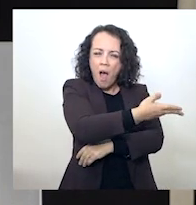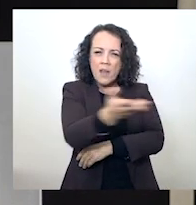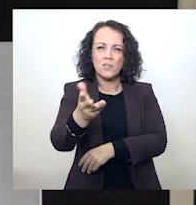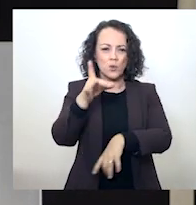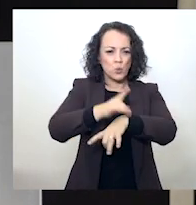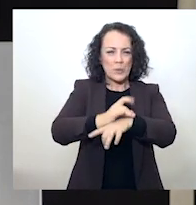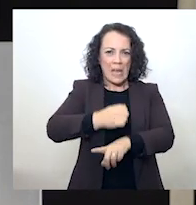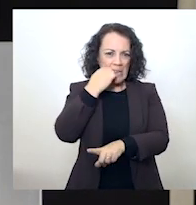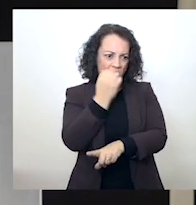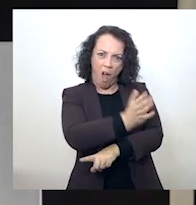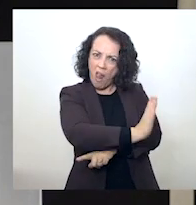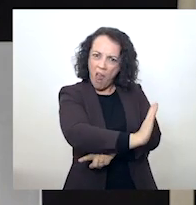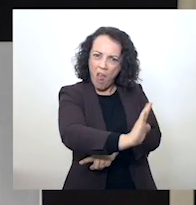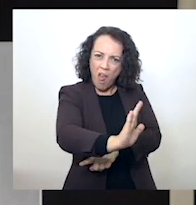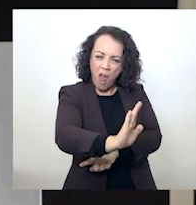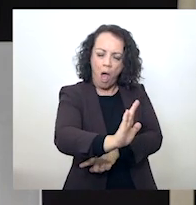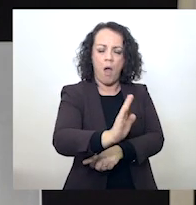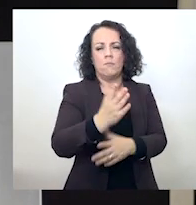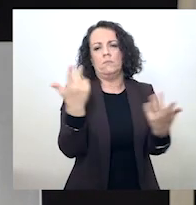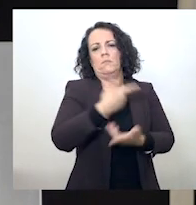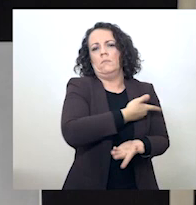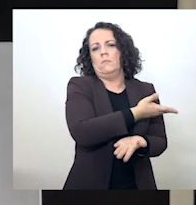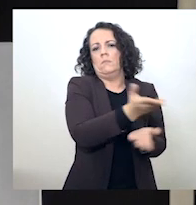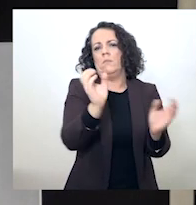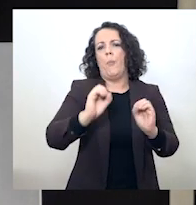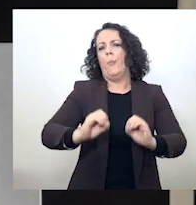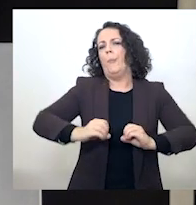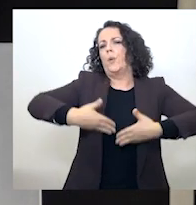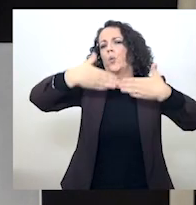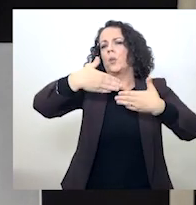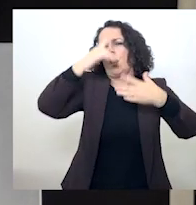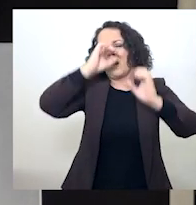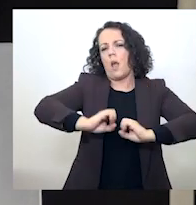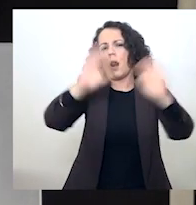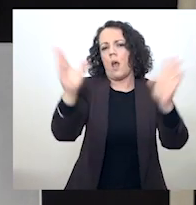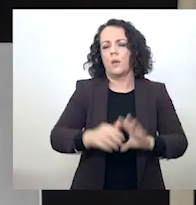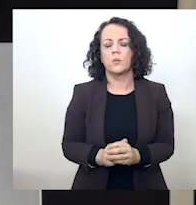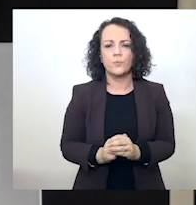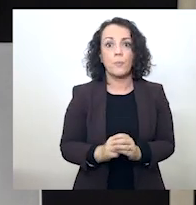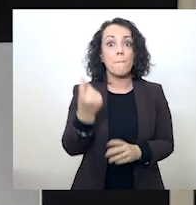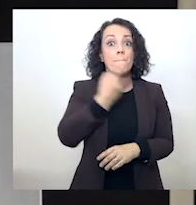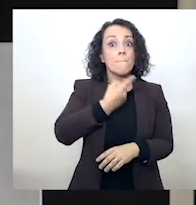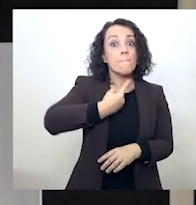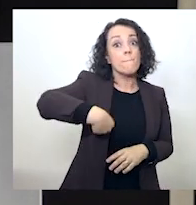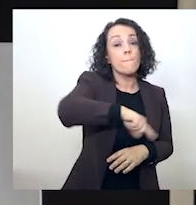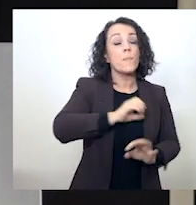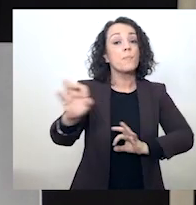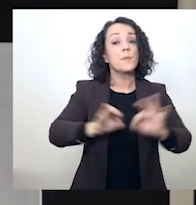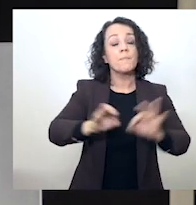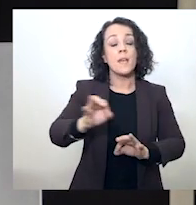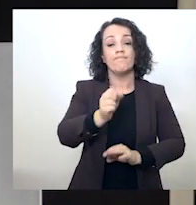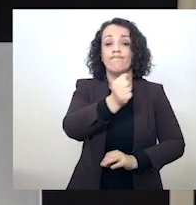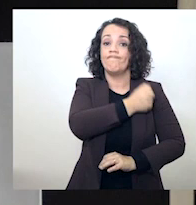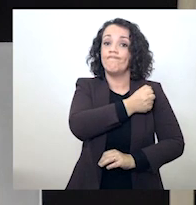e por isso de mais óbvia prioridade. Temos de estar preparados para confinamento e